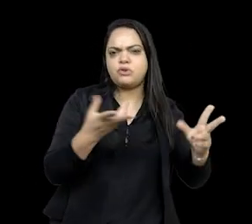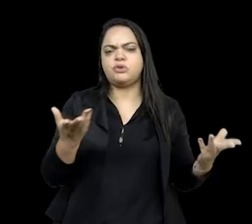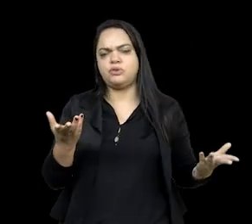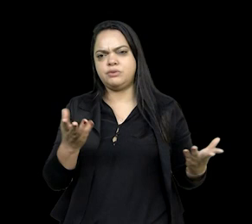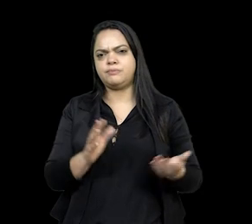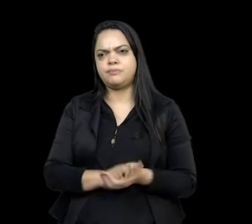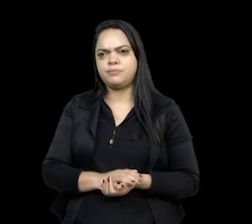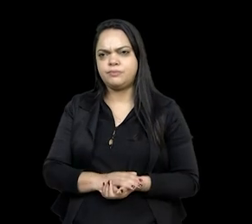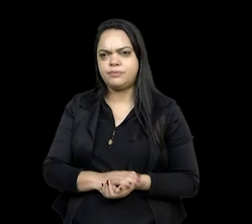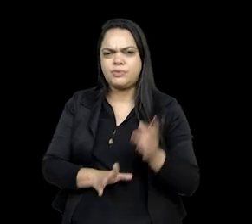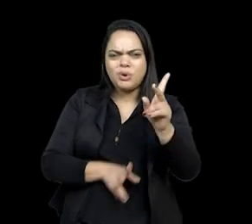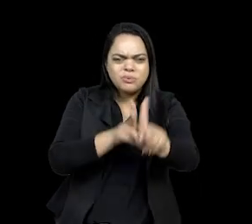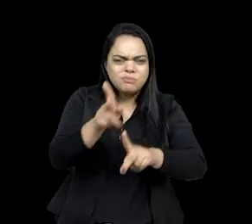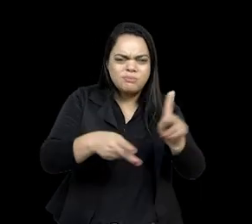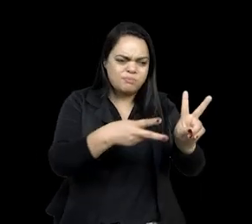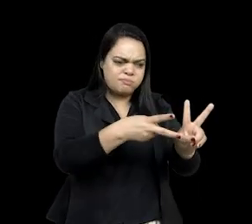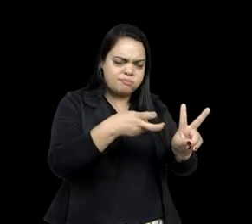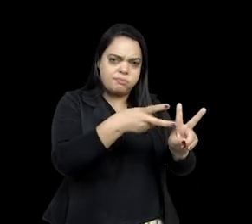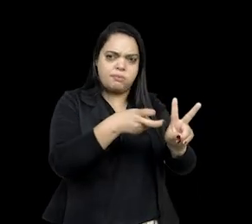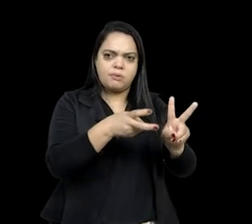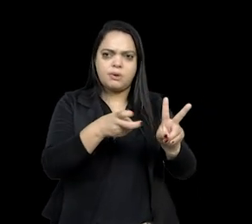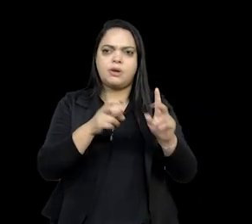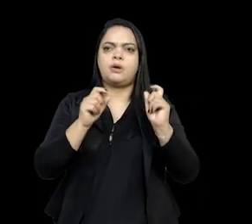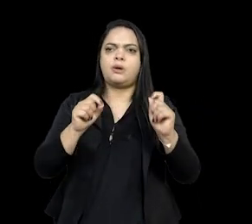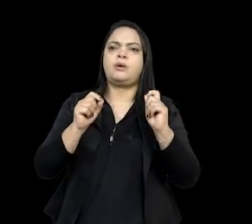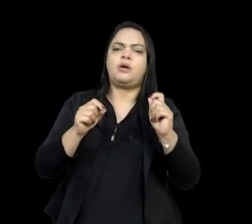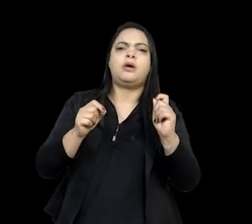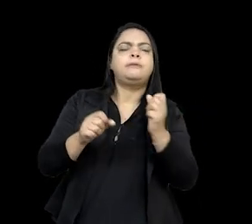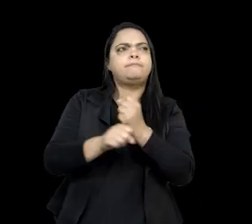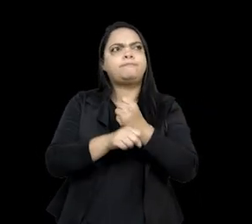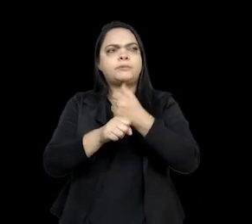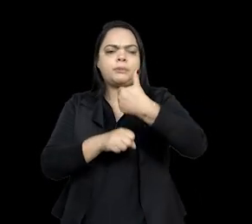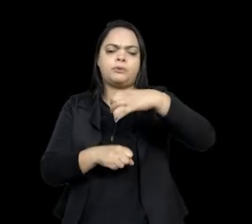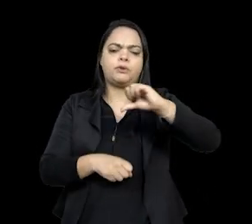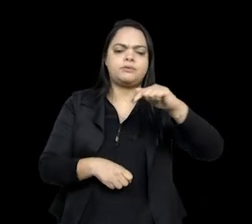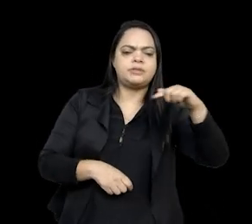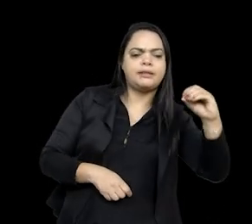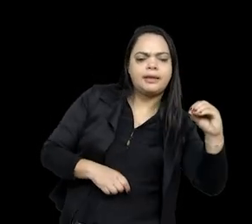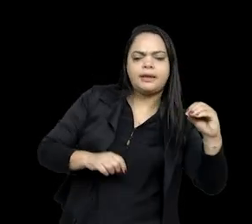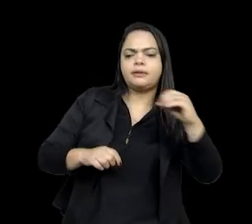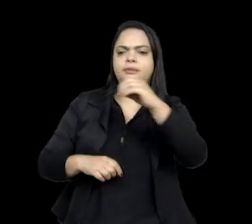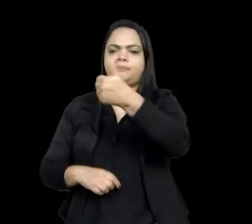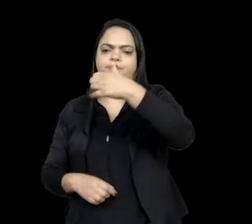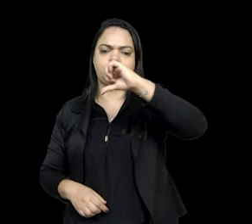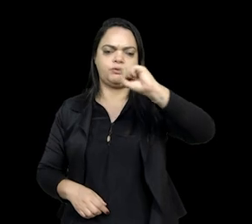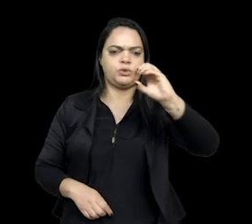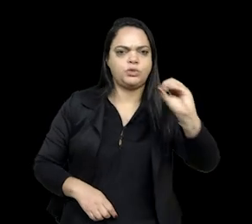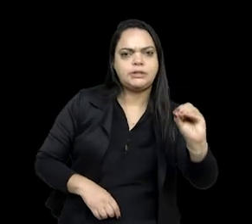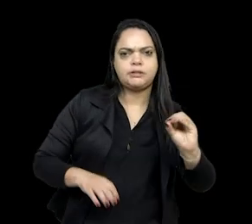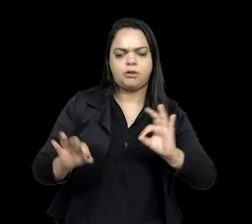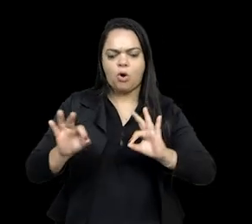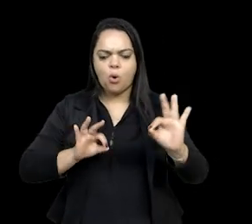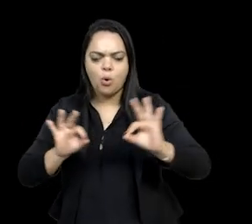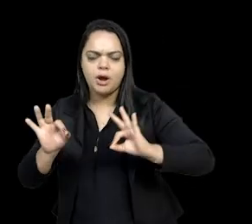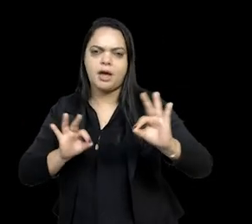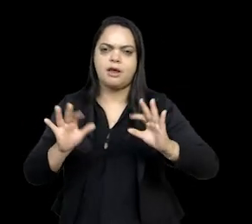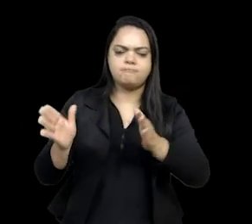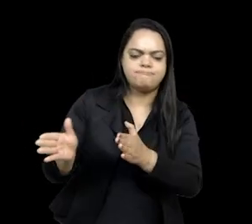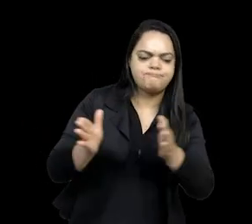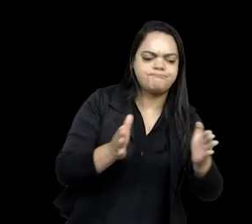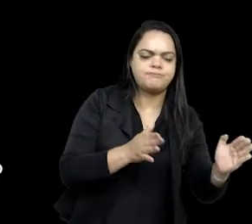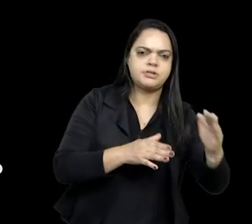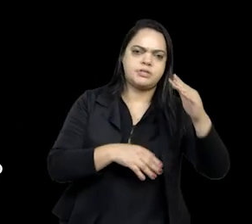indígenas são, depois, né? No período da década de 70 e 80, vem se organizando cada vez mais no movimento indígena a nível